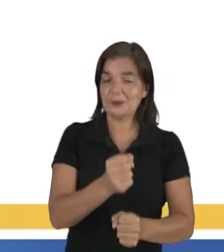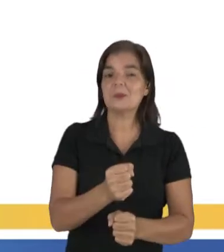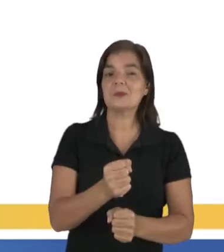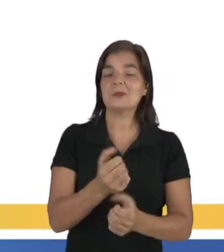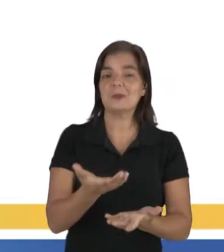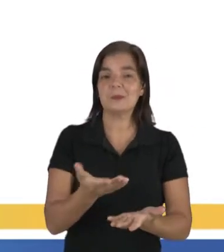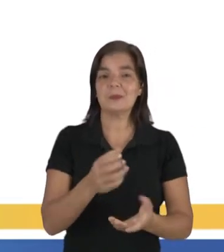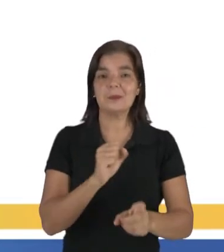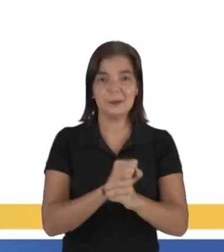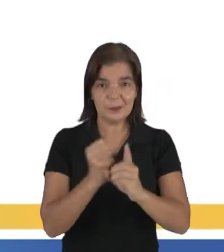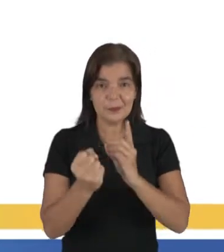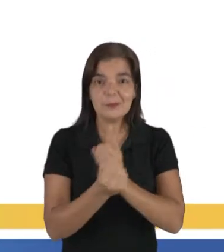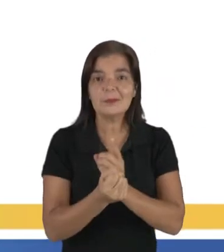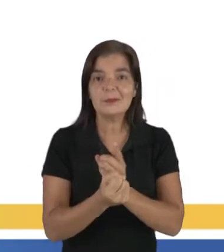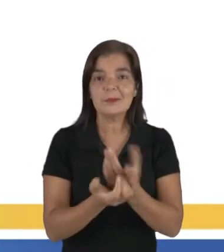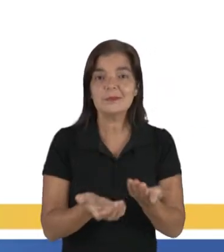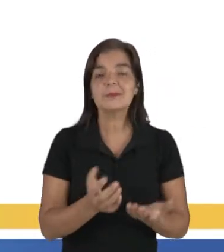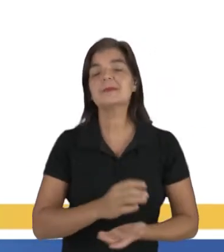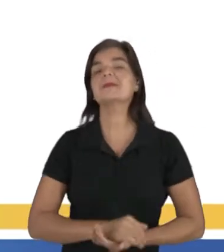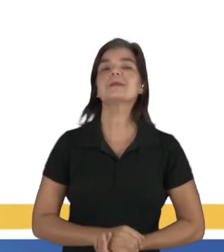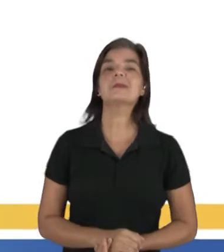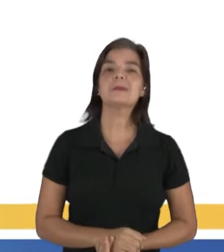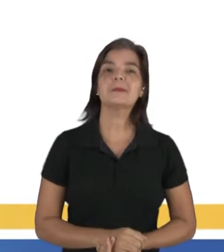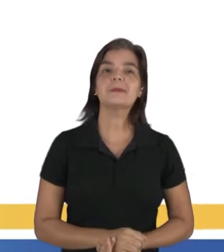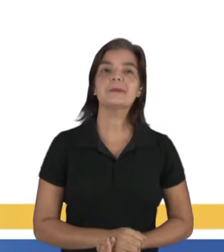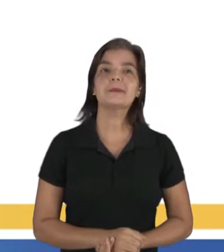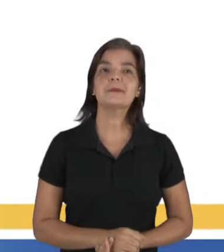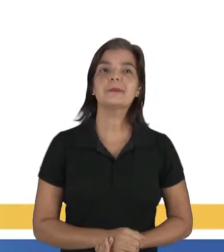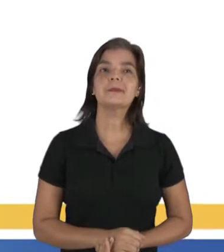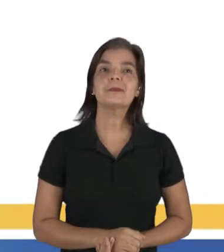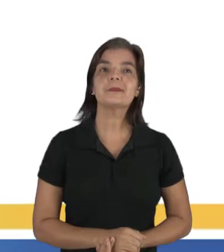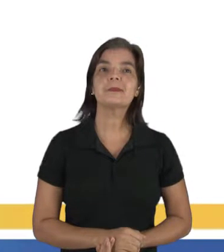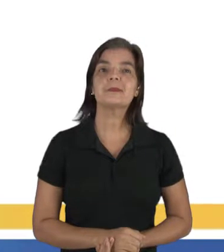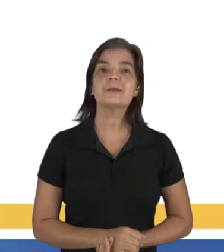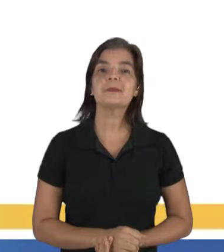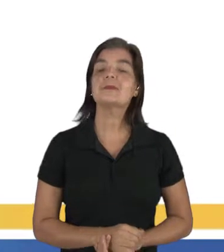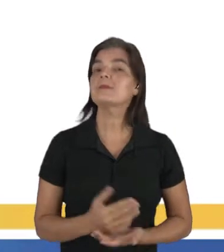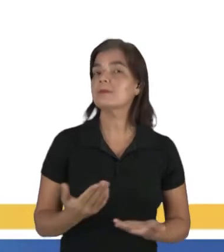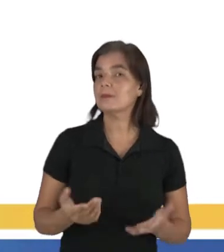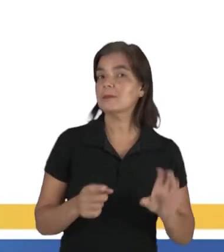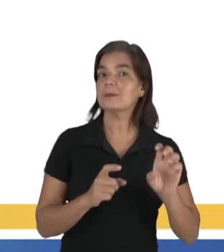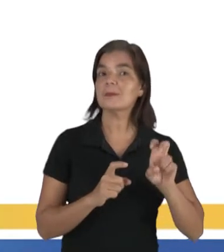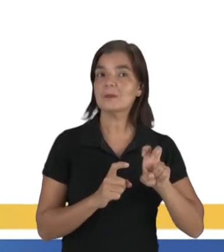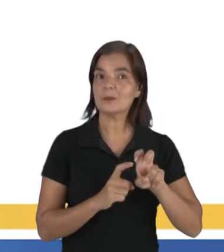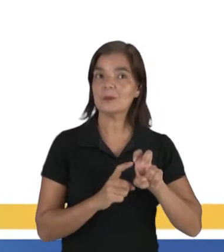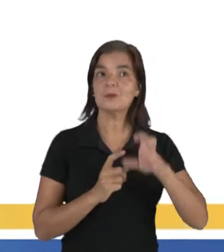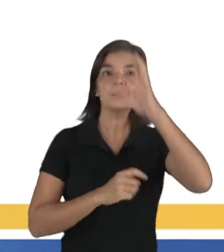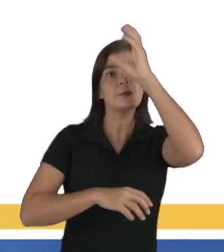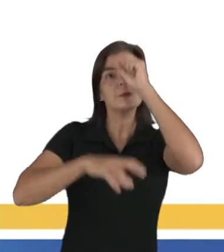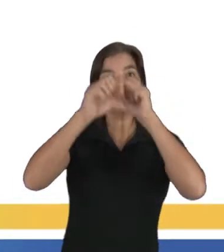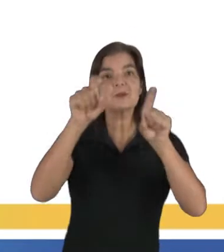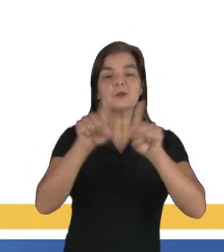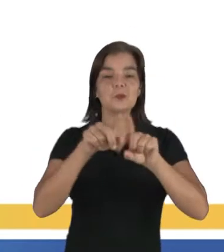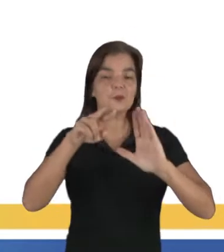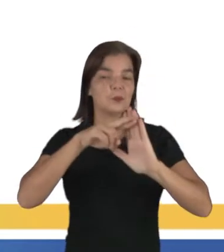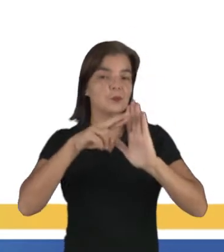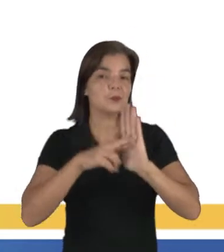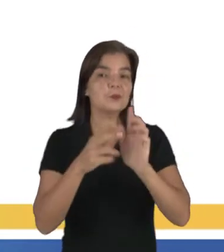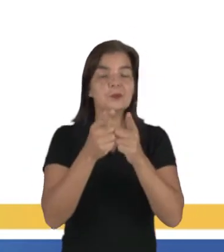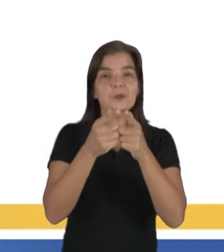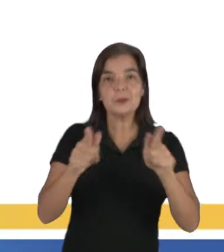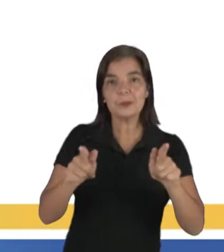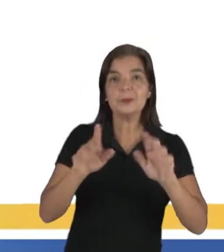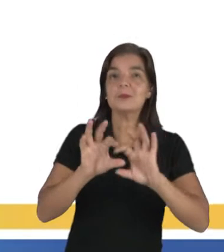sociais que detêm o poder? Essa aí. E quinto, aprender sobre a norma